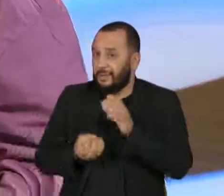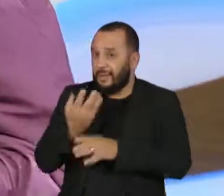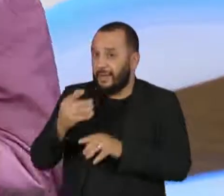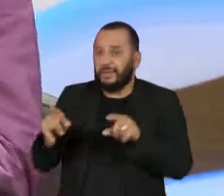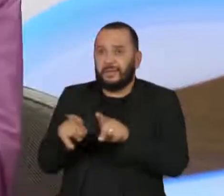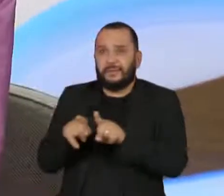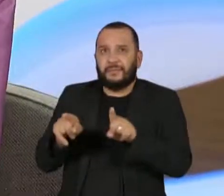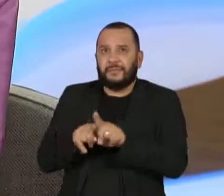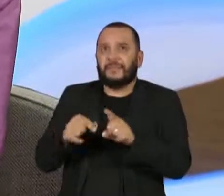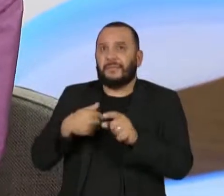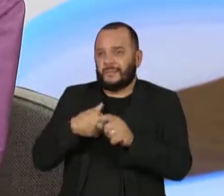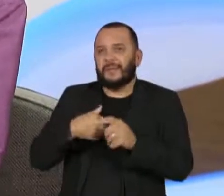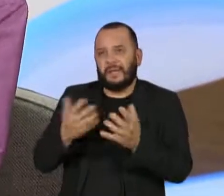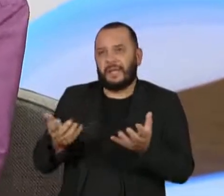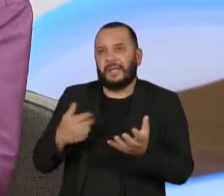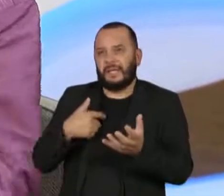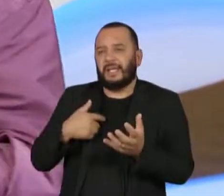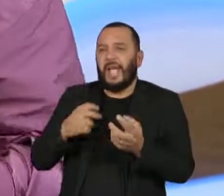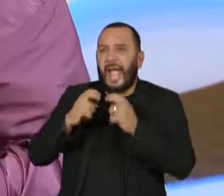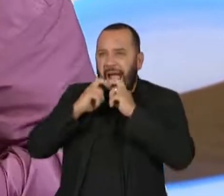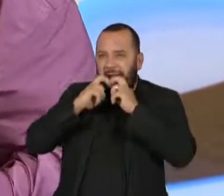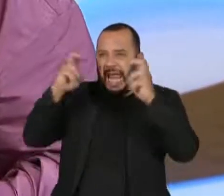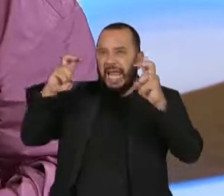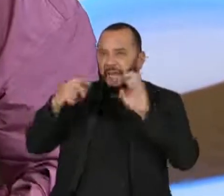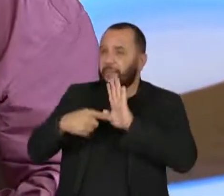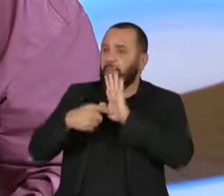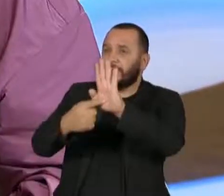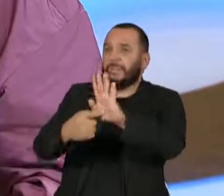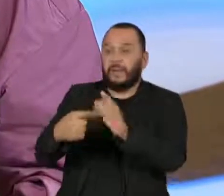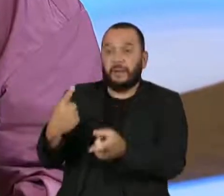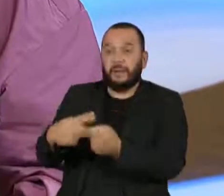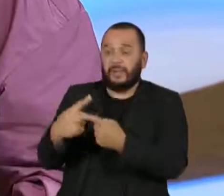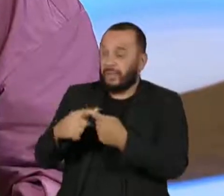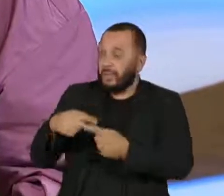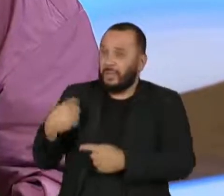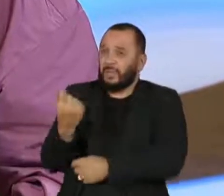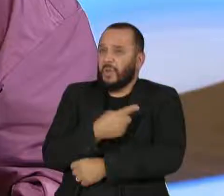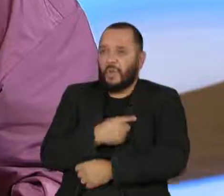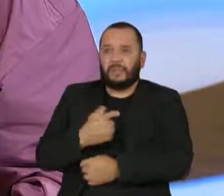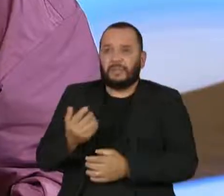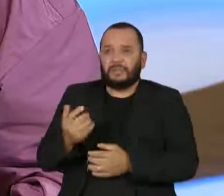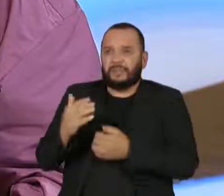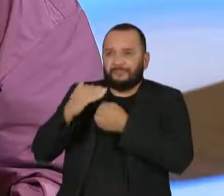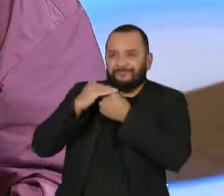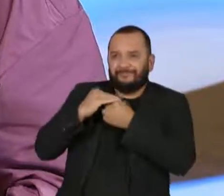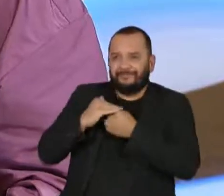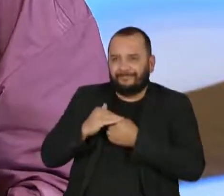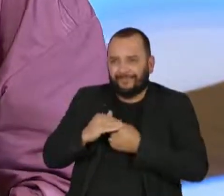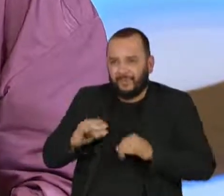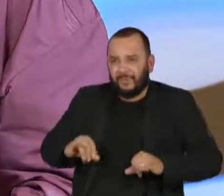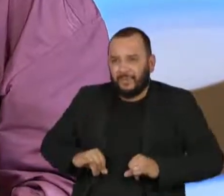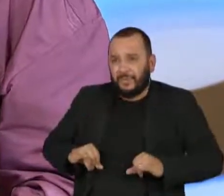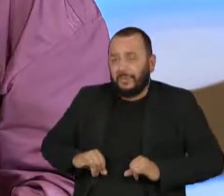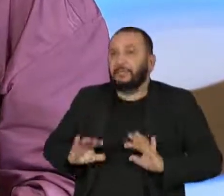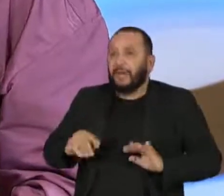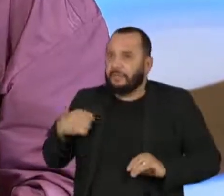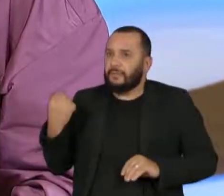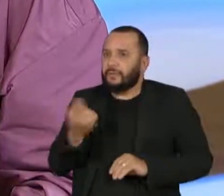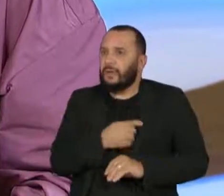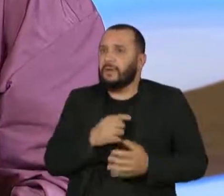principalmente sobre esses apagamentos todos que a gente tem sofrido, mas principalmente para mostrar que a gente sempre foi excelente,